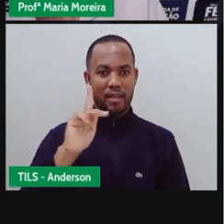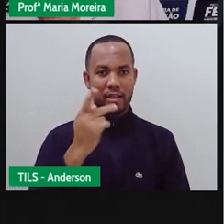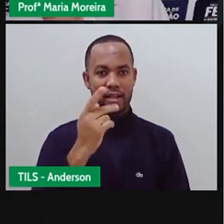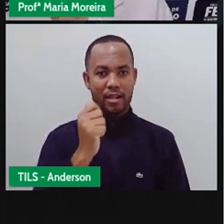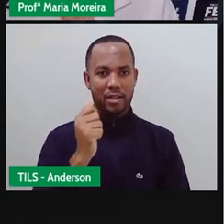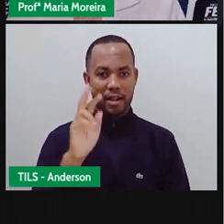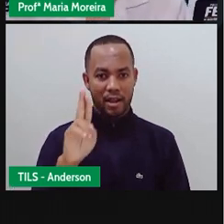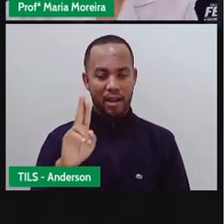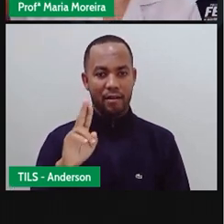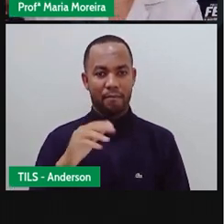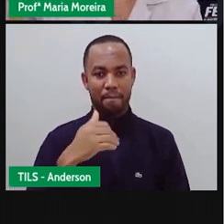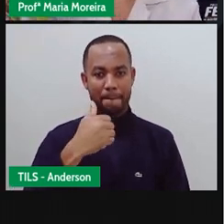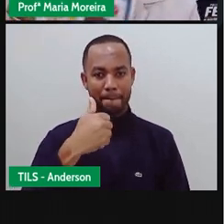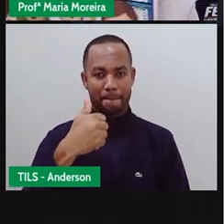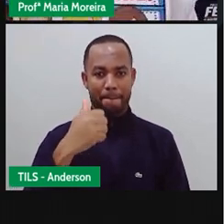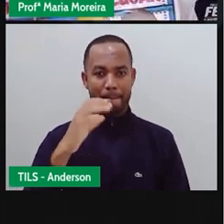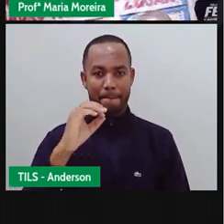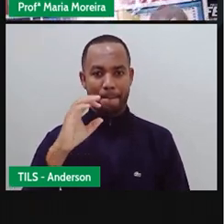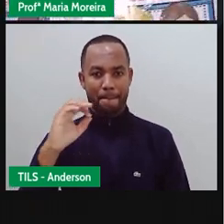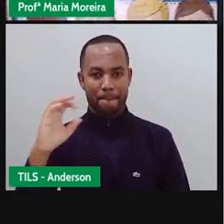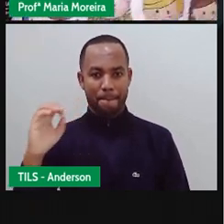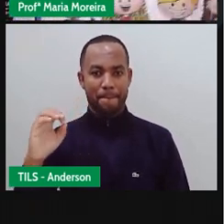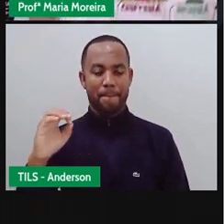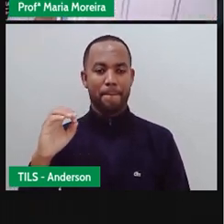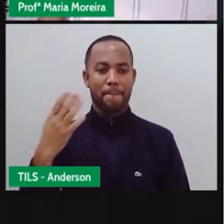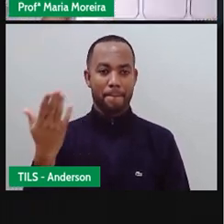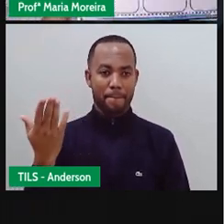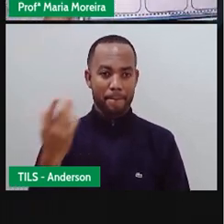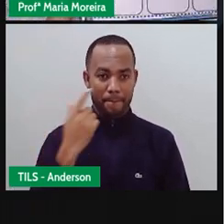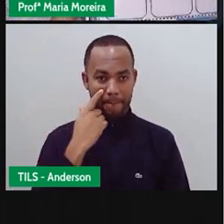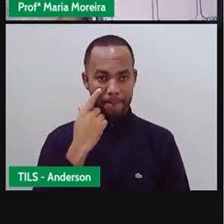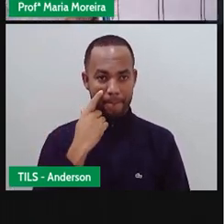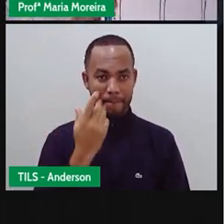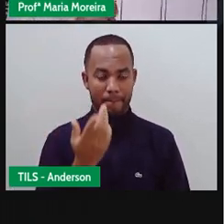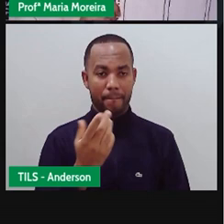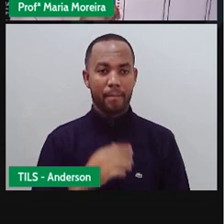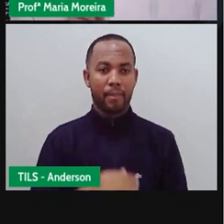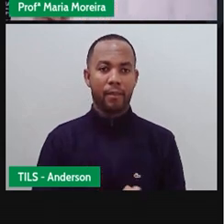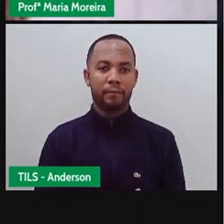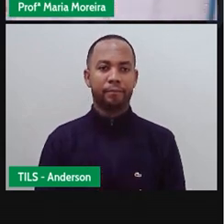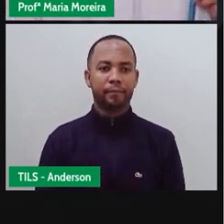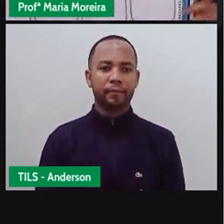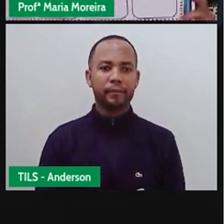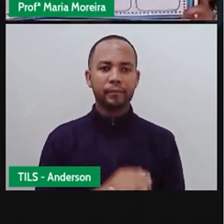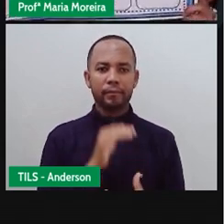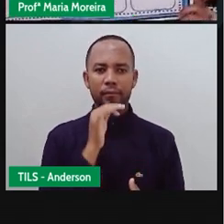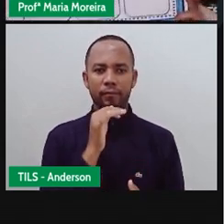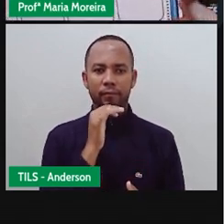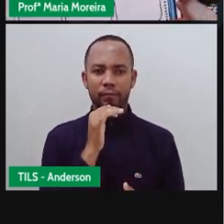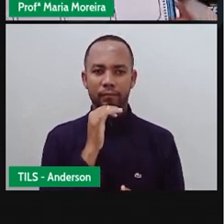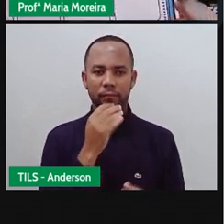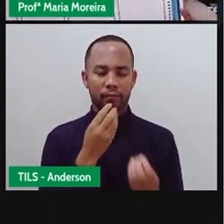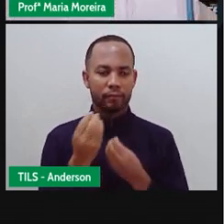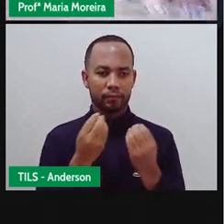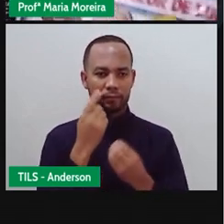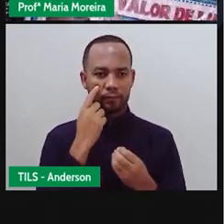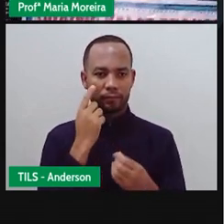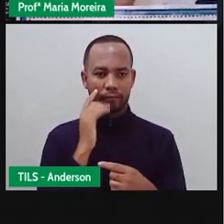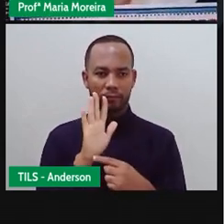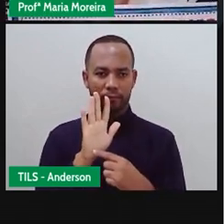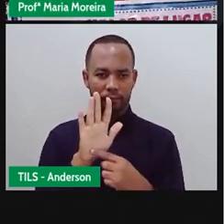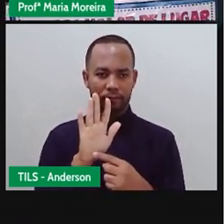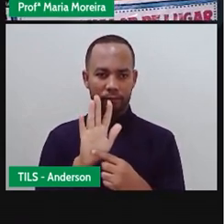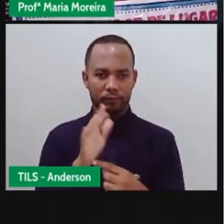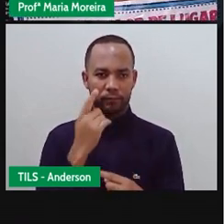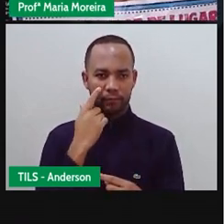faria isso? Aí a PRO Construiu aqui Mais uma tecnologia Pra vocês Que é o quadro de Ó Valor de